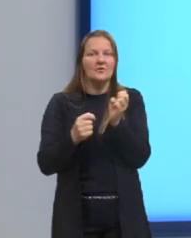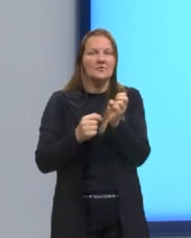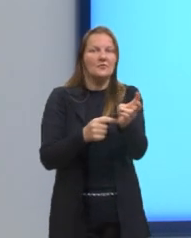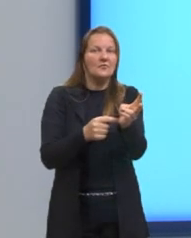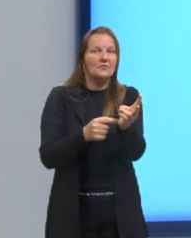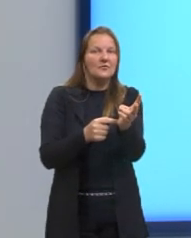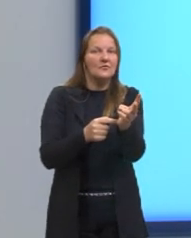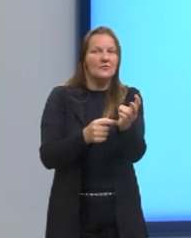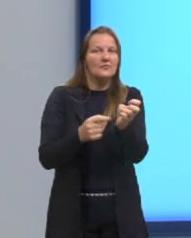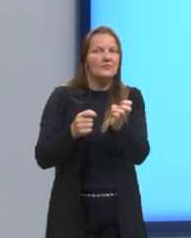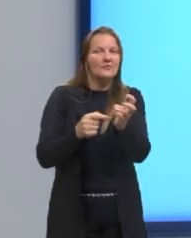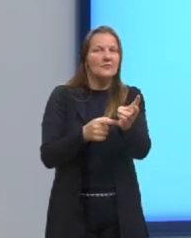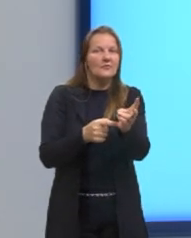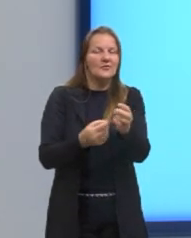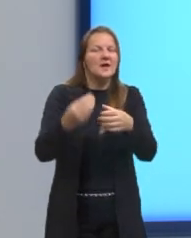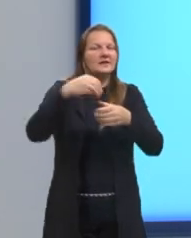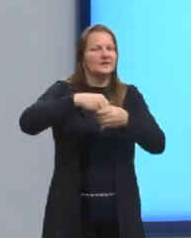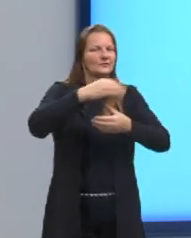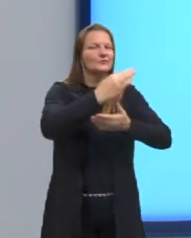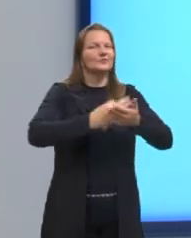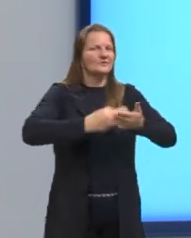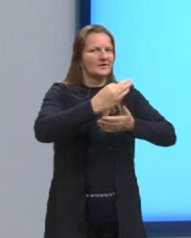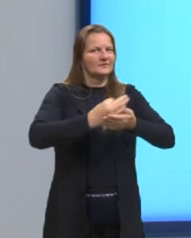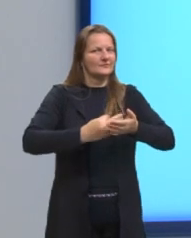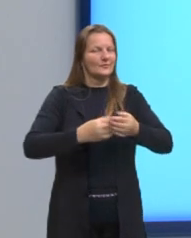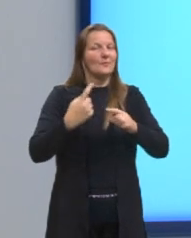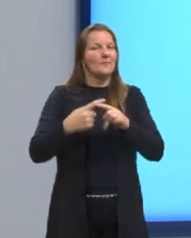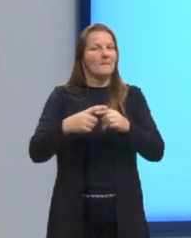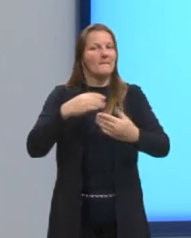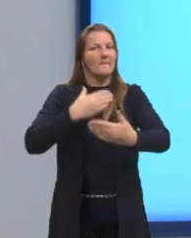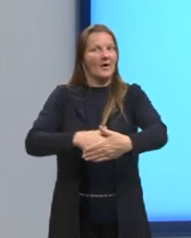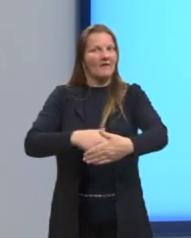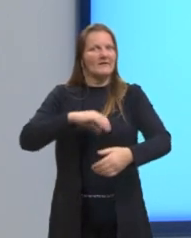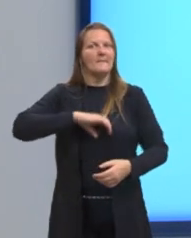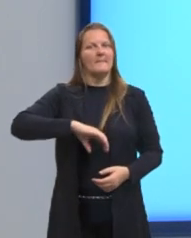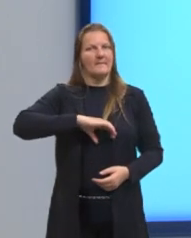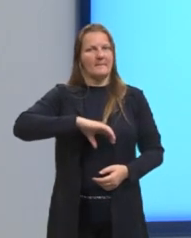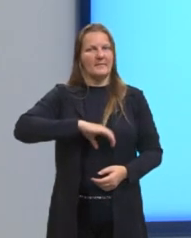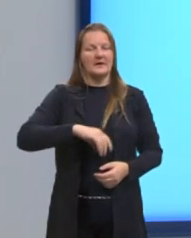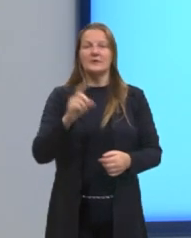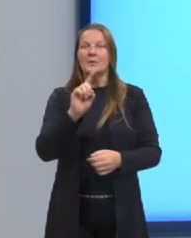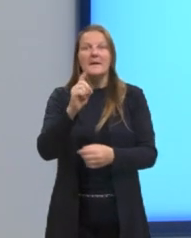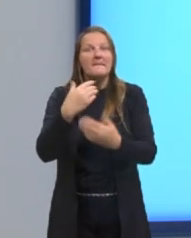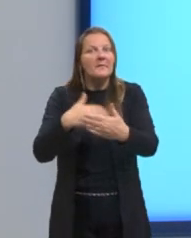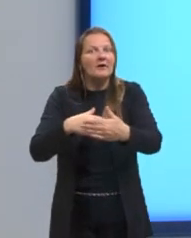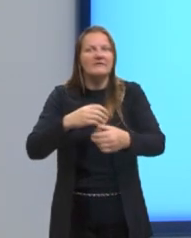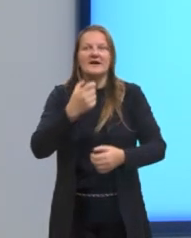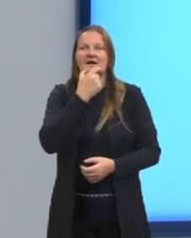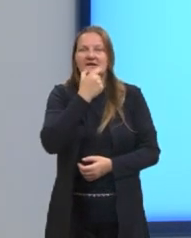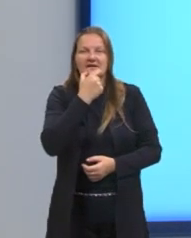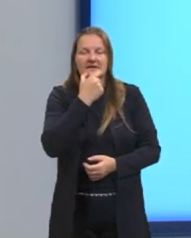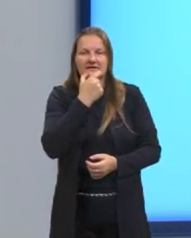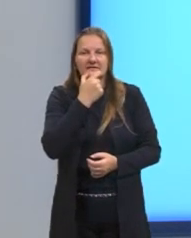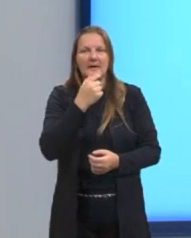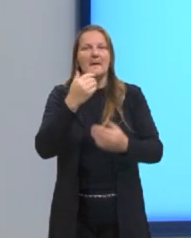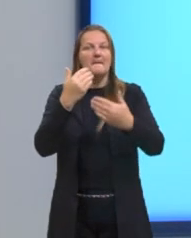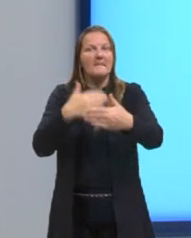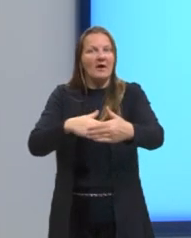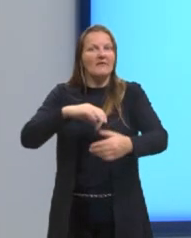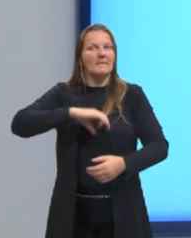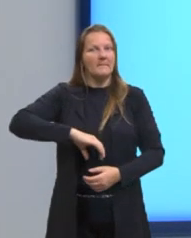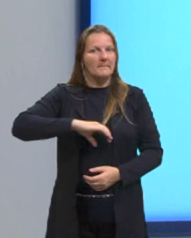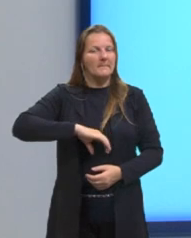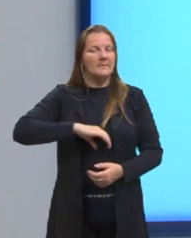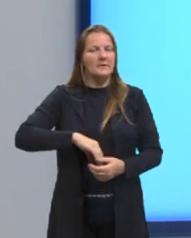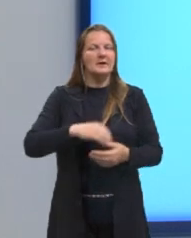de eu entender dentro de um texto. Isso aqui é prova de língua portuguesa, gente. Isso aqui não é prova de inglês. Vocês vão ver que todos os textos que eu vou trabalhar